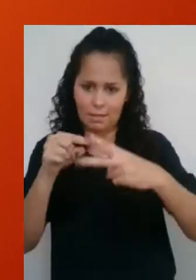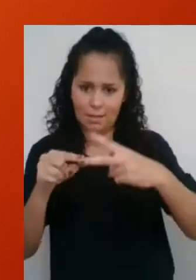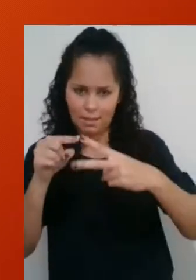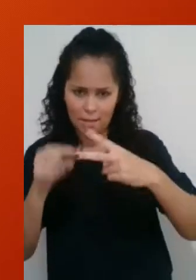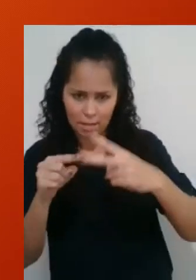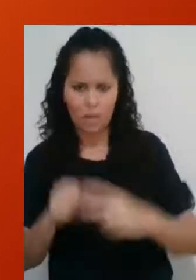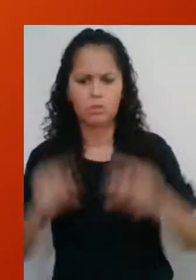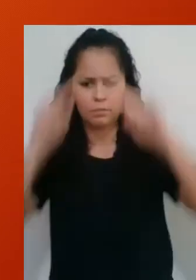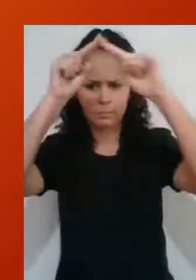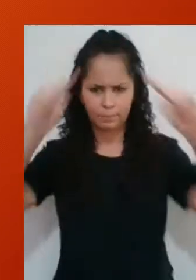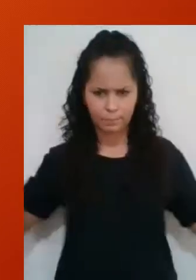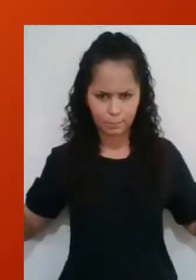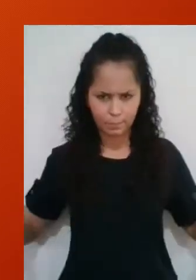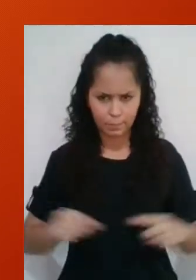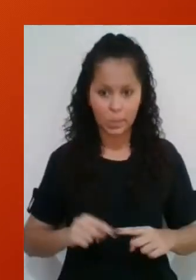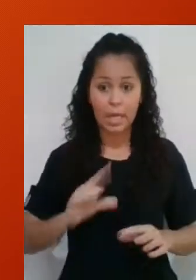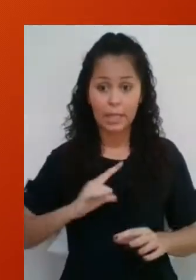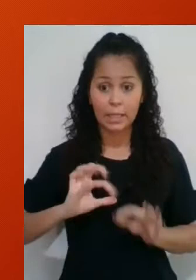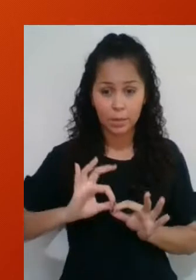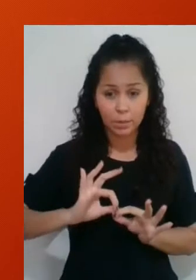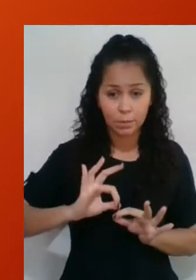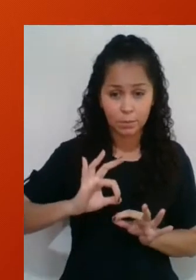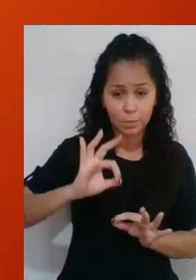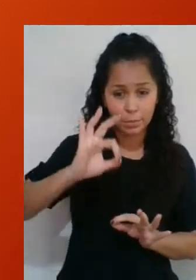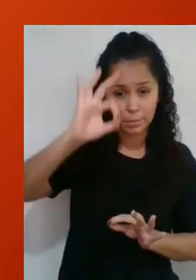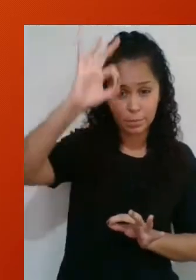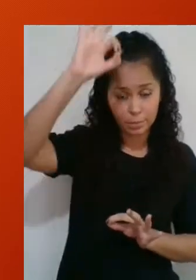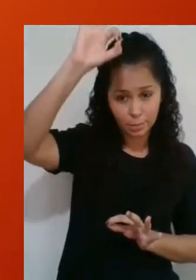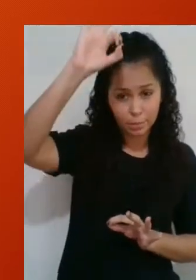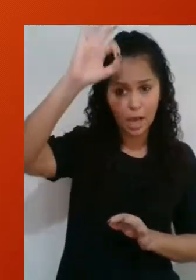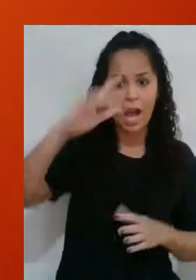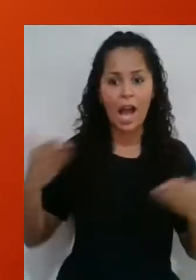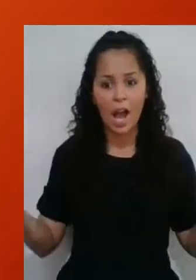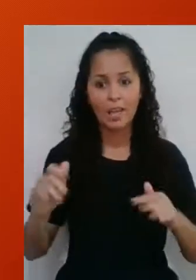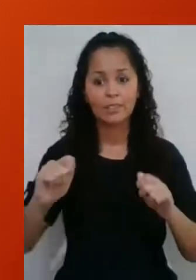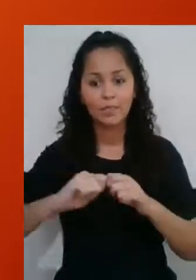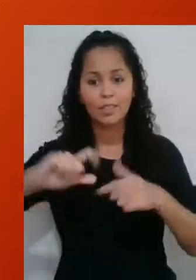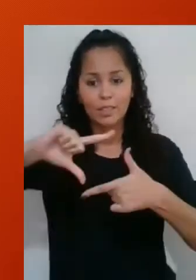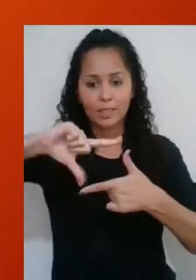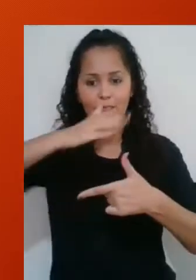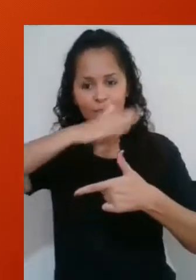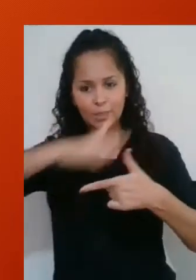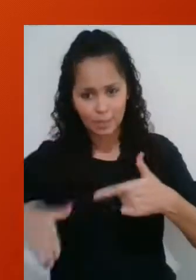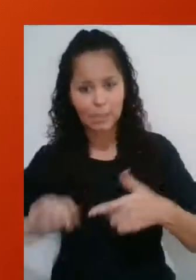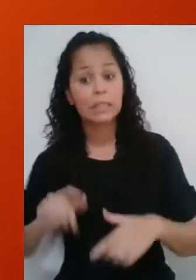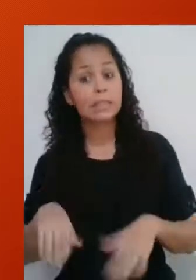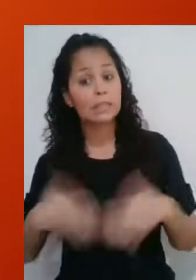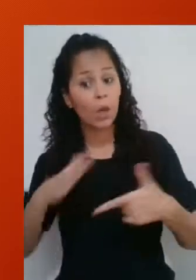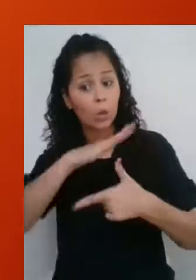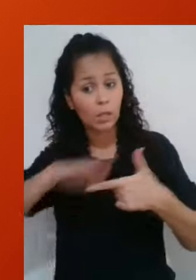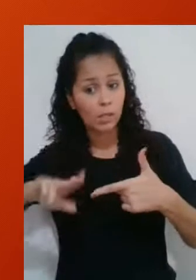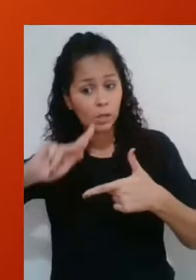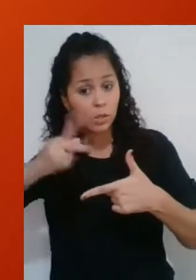Trace uma das alturas de um triângulo equilátero. Nesse momento, você estará criando um triângulo retângulo, de modo que a